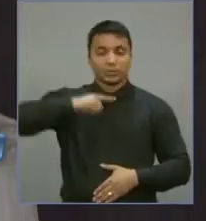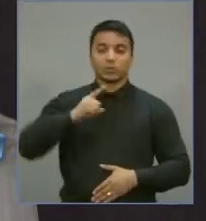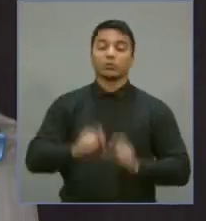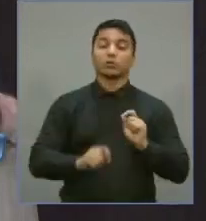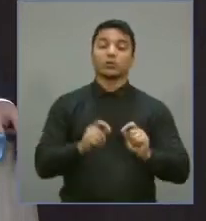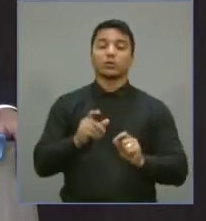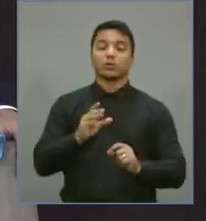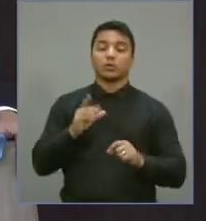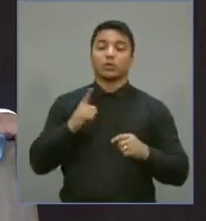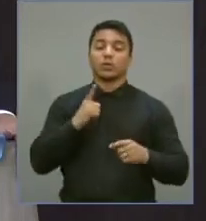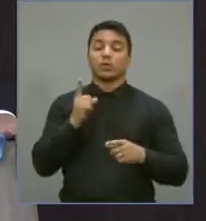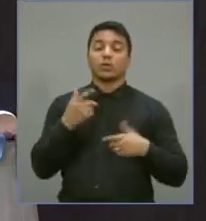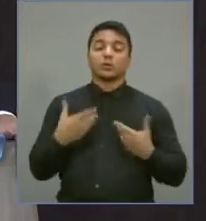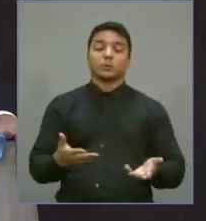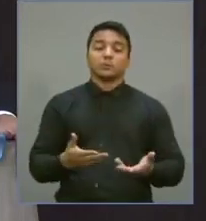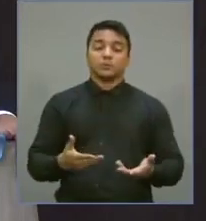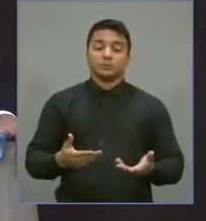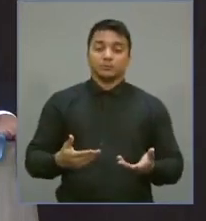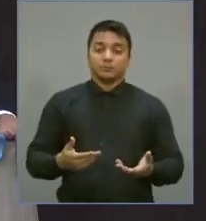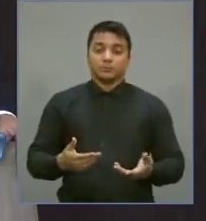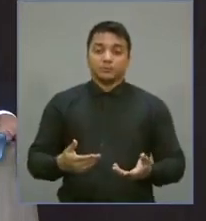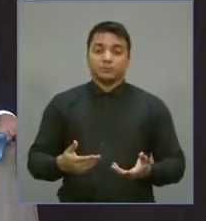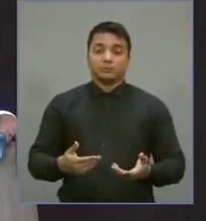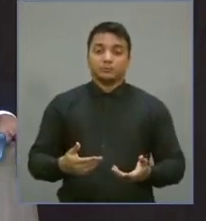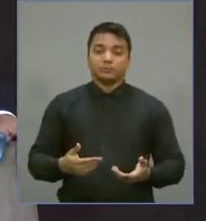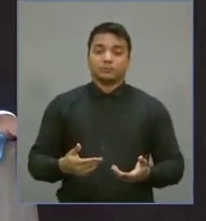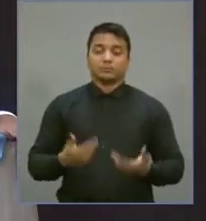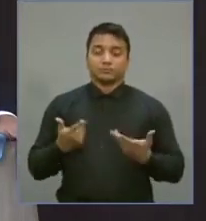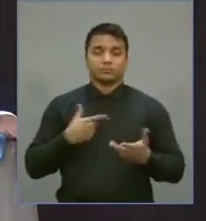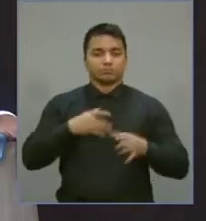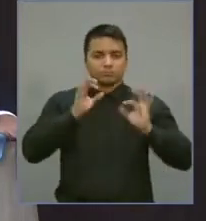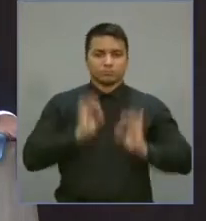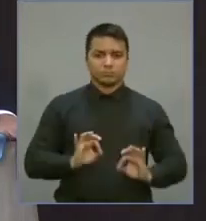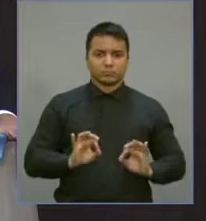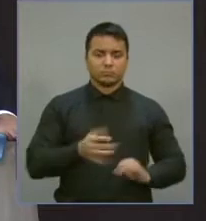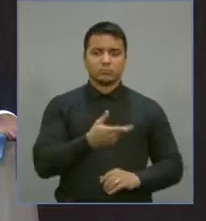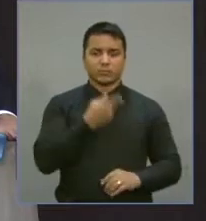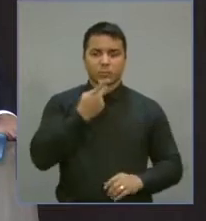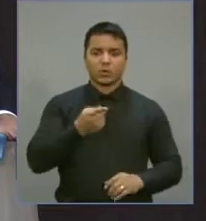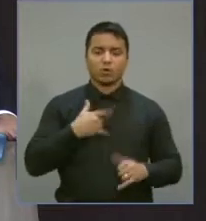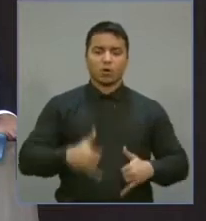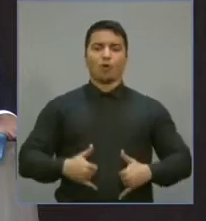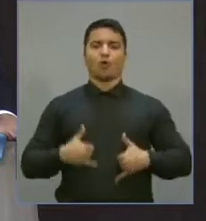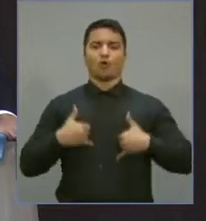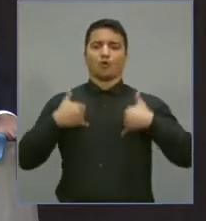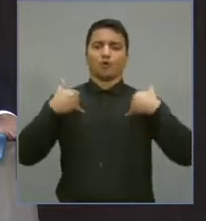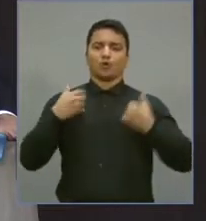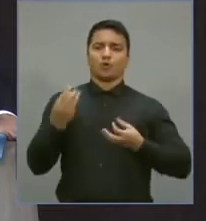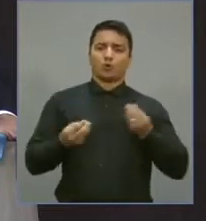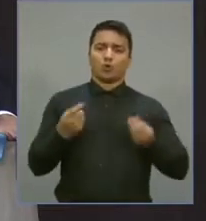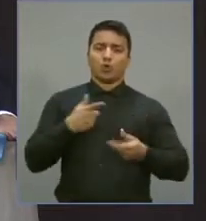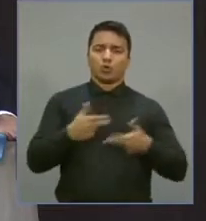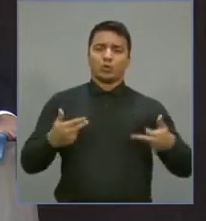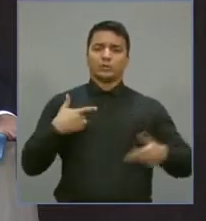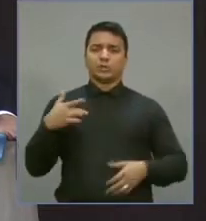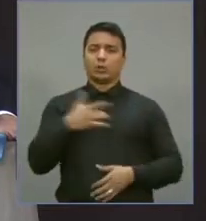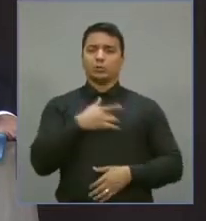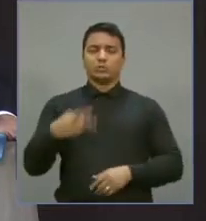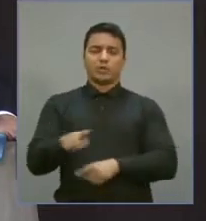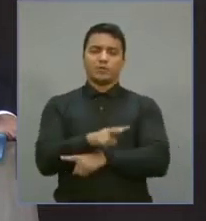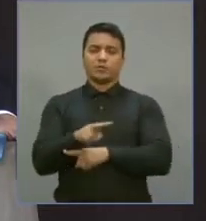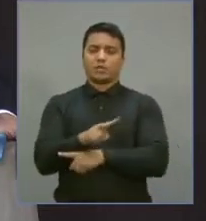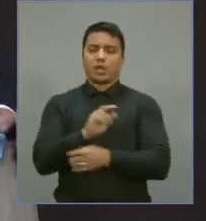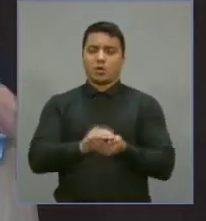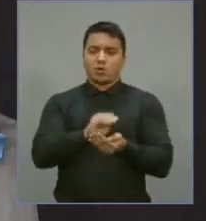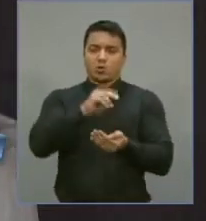sincera, se orgulha dos indicadores da saúde fiscal do Estado do